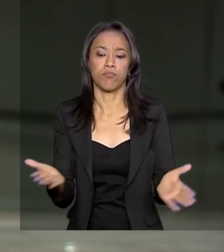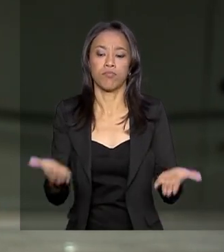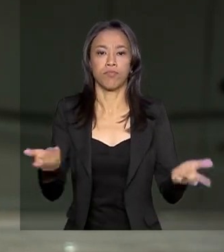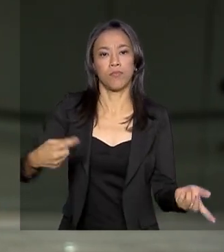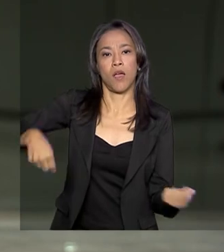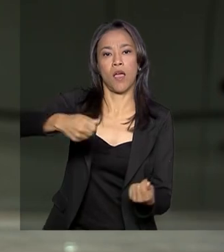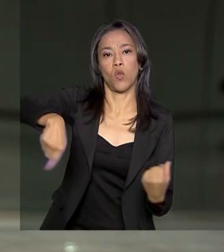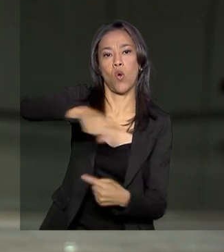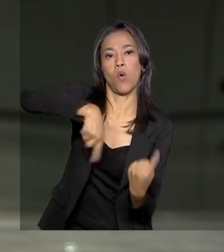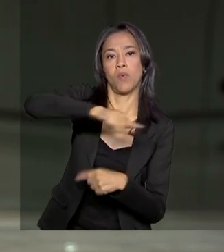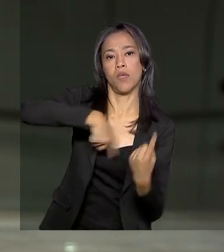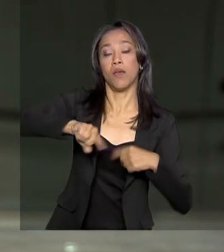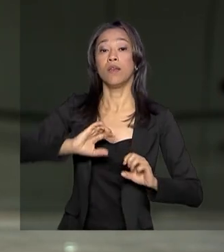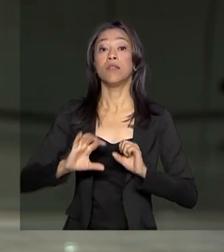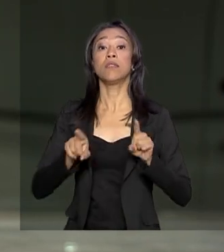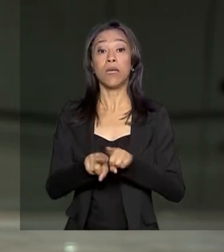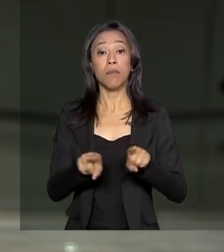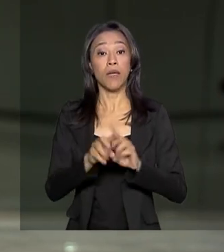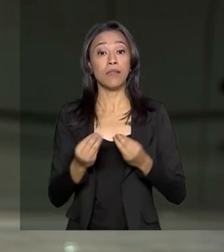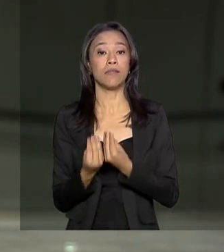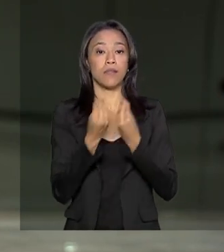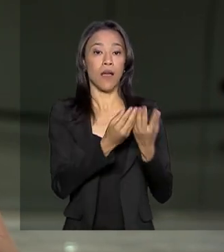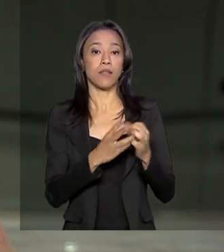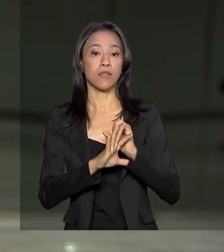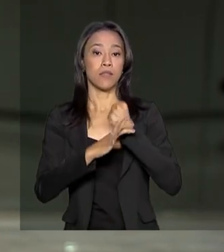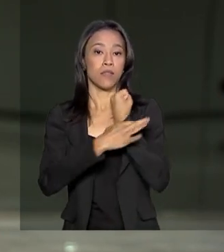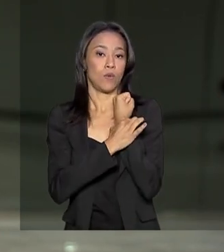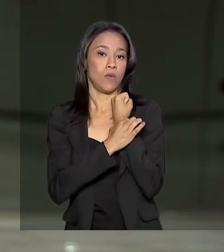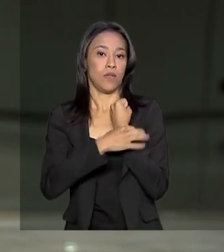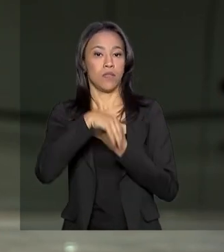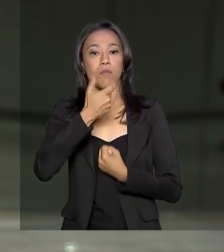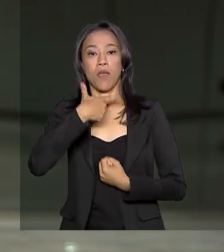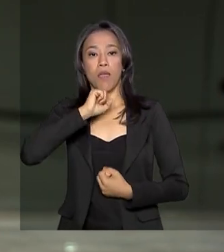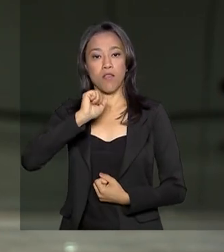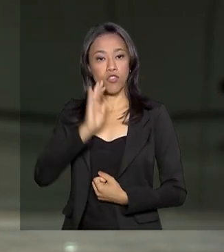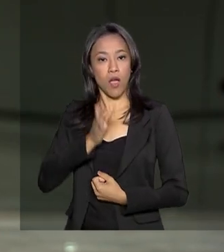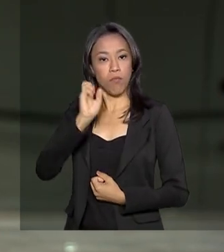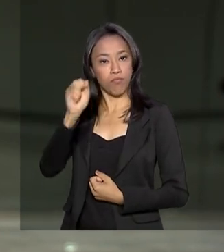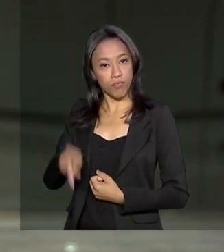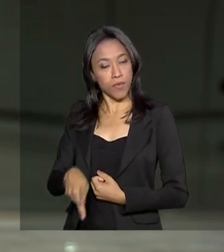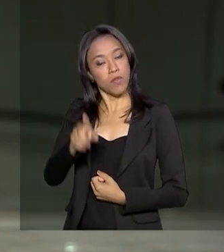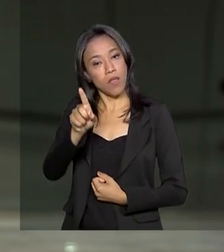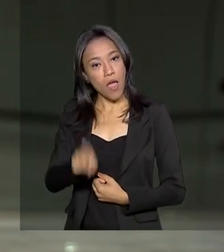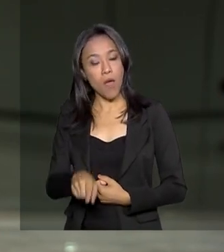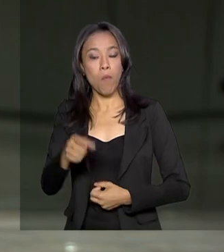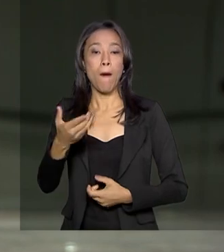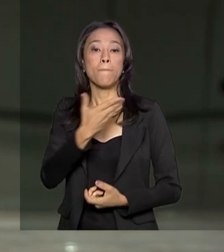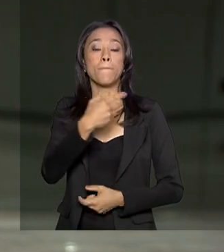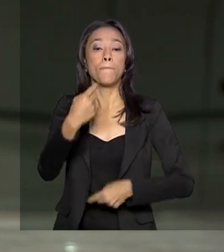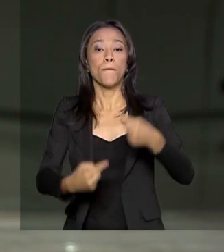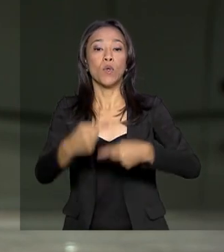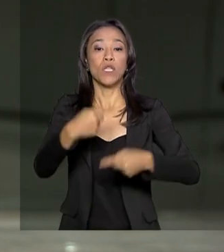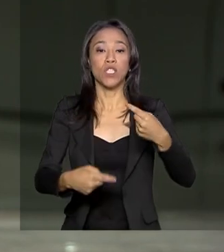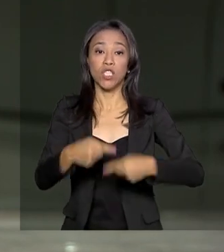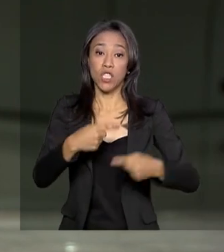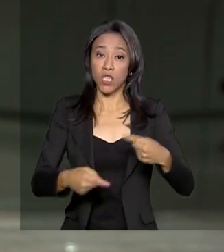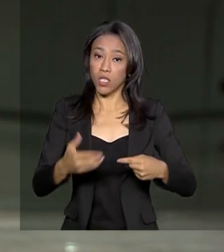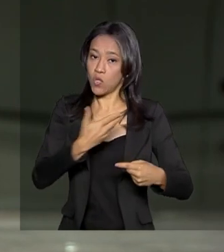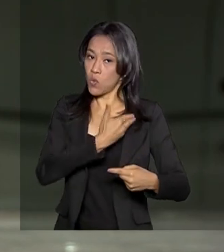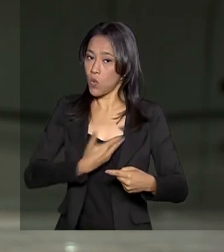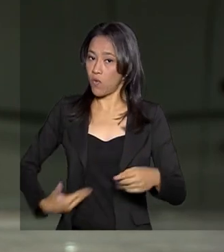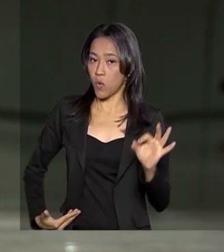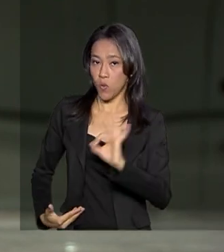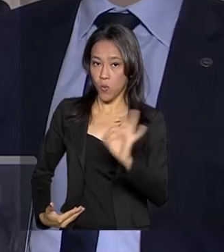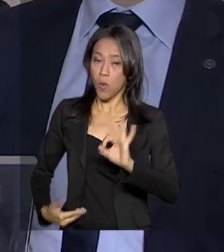aposentados e pensionistas e deixará de ser uma política de governo, passando a ser uma política